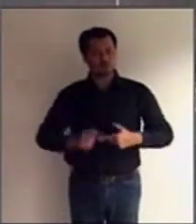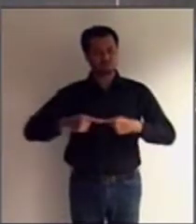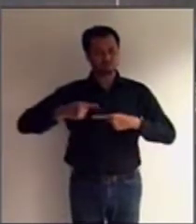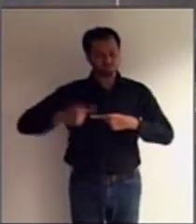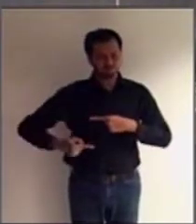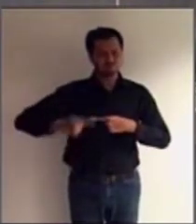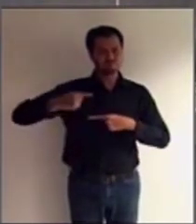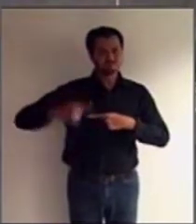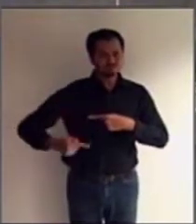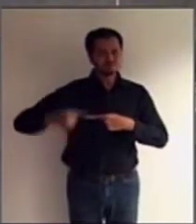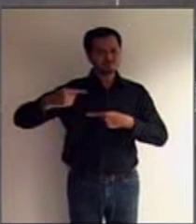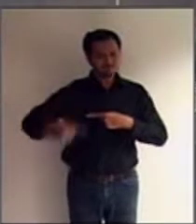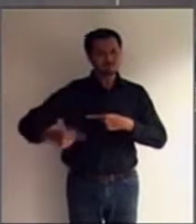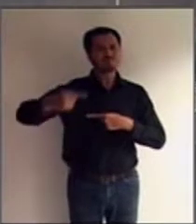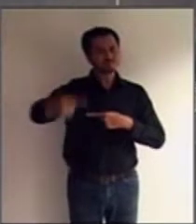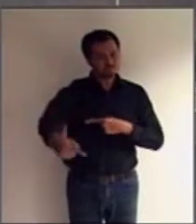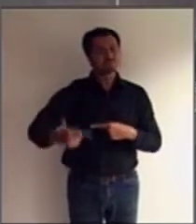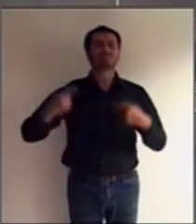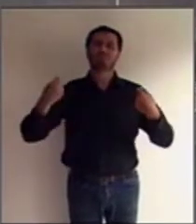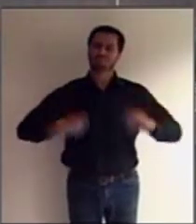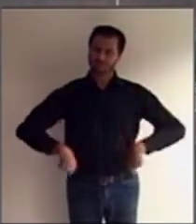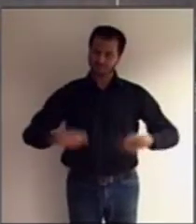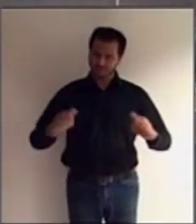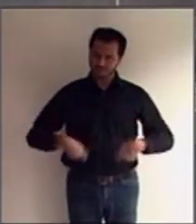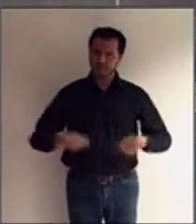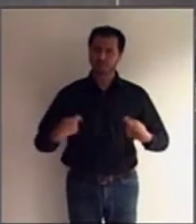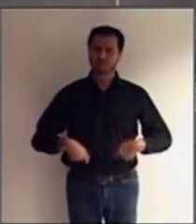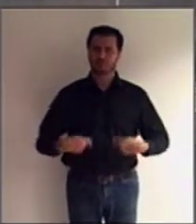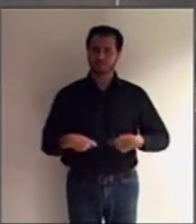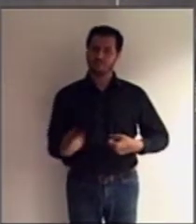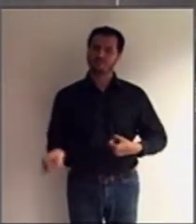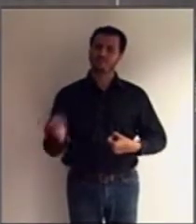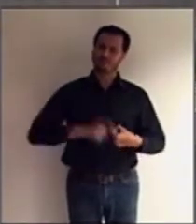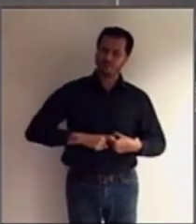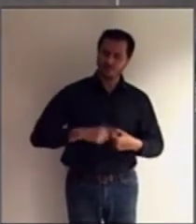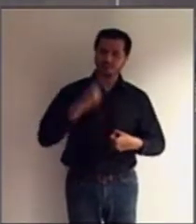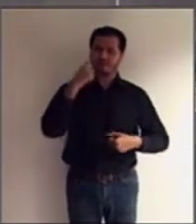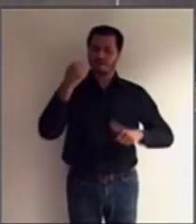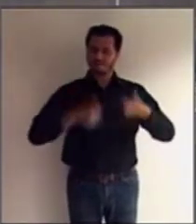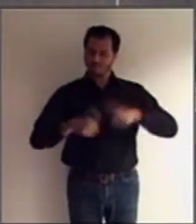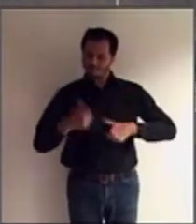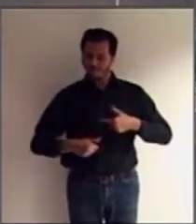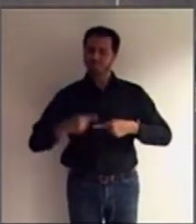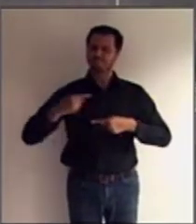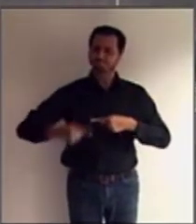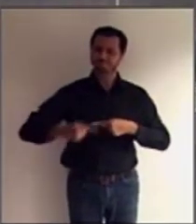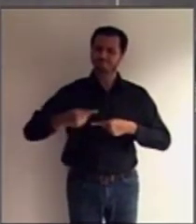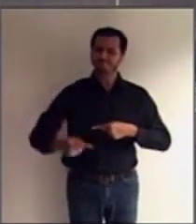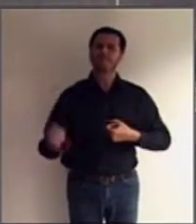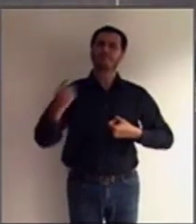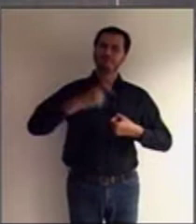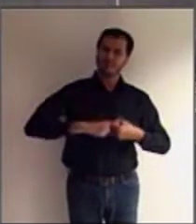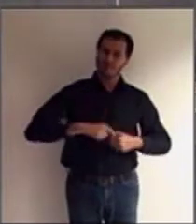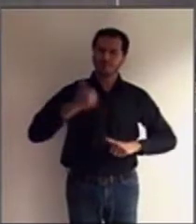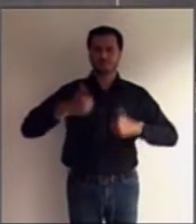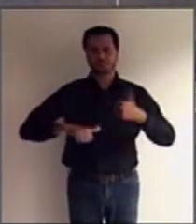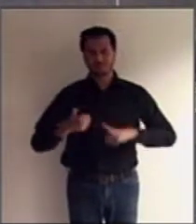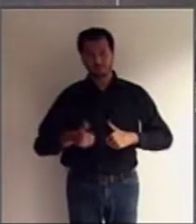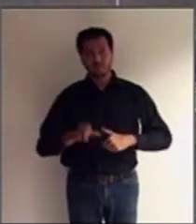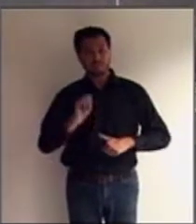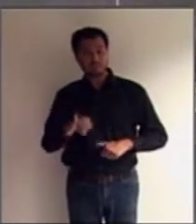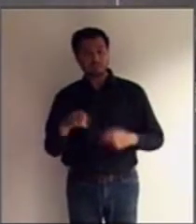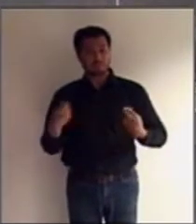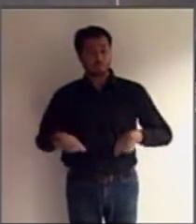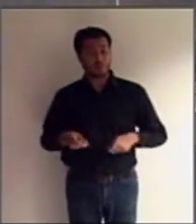devem ser regularmente trazidas à prática para verificar se ainda há necessidade do